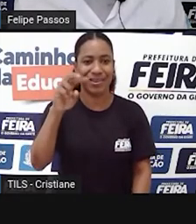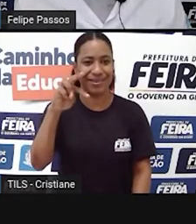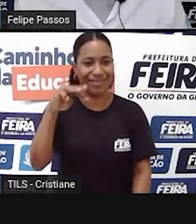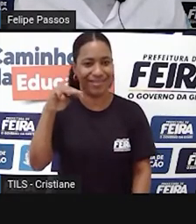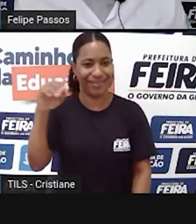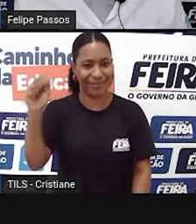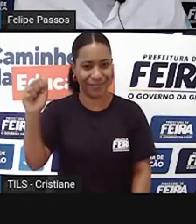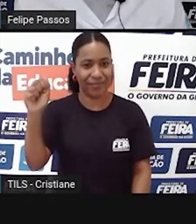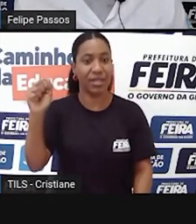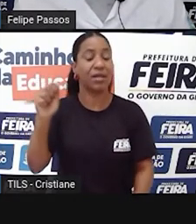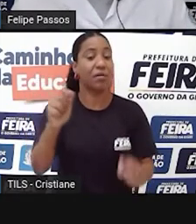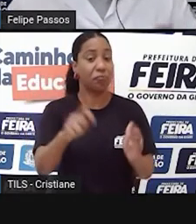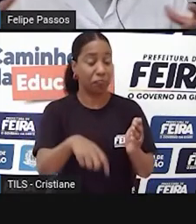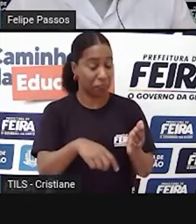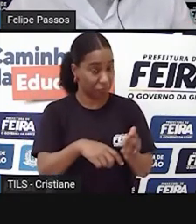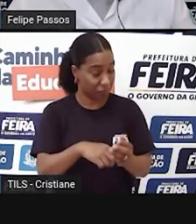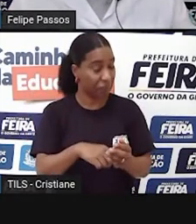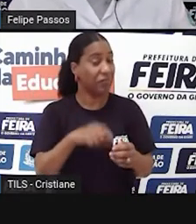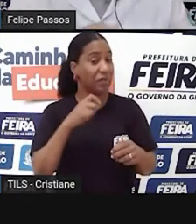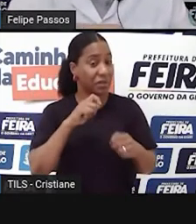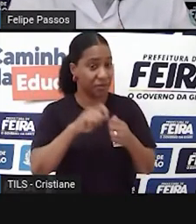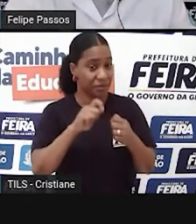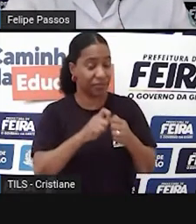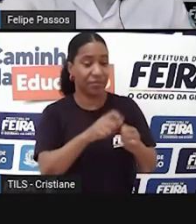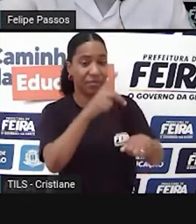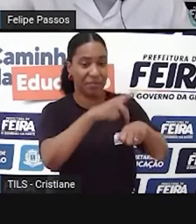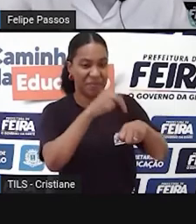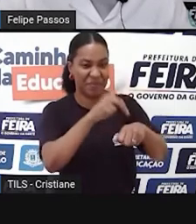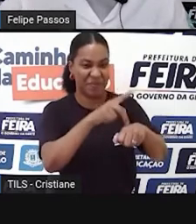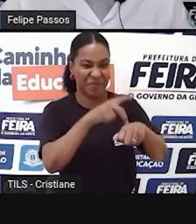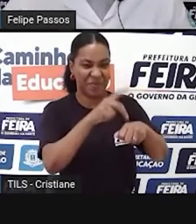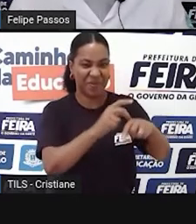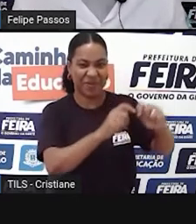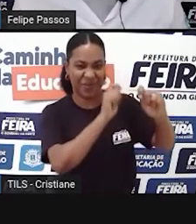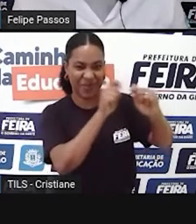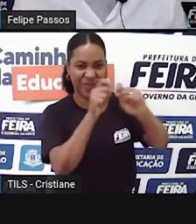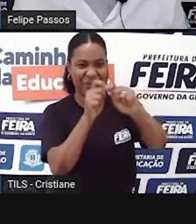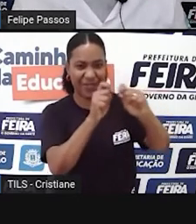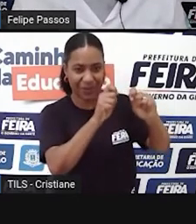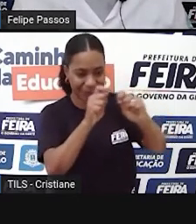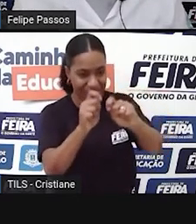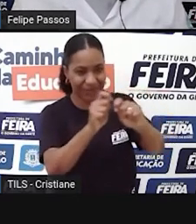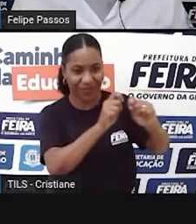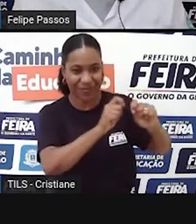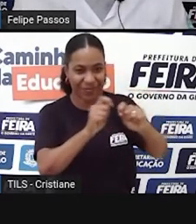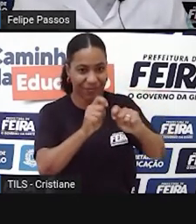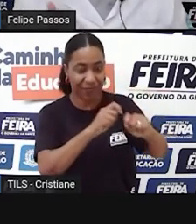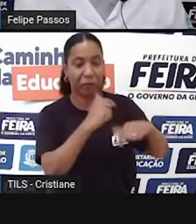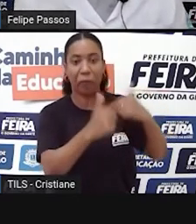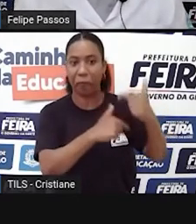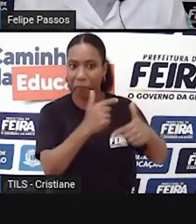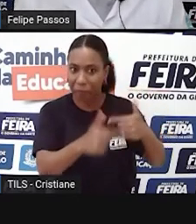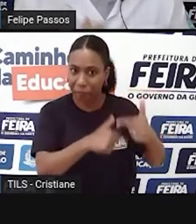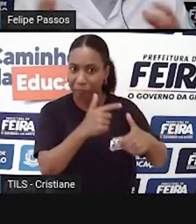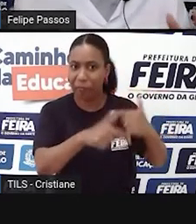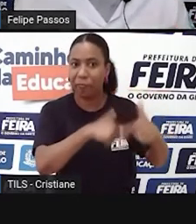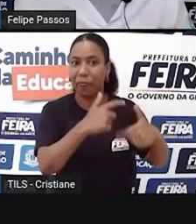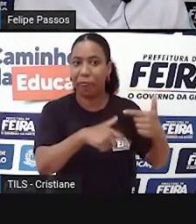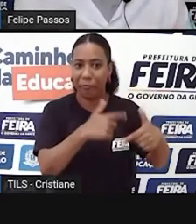escrever uma redação, né, gente? Você pegar um bloco de cerâmica e sair raspando ali para escrever aquelas palavras. Pois é. É